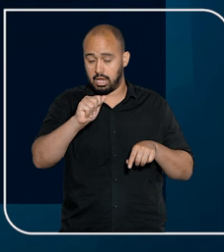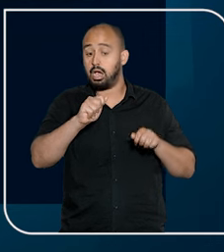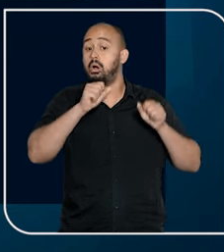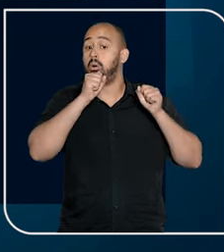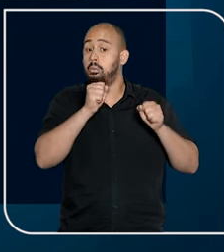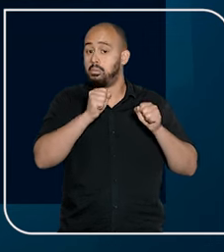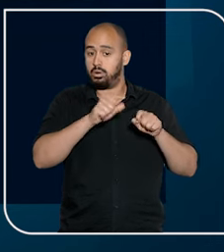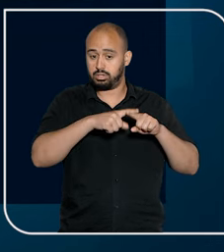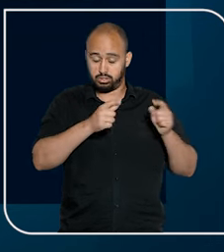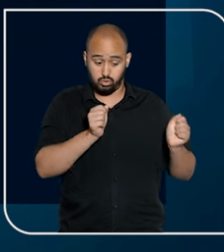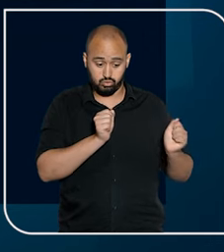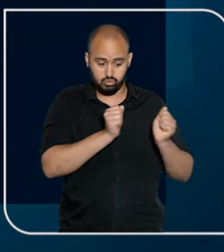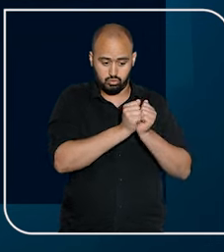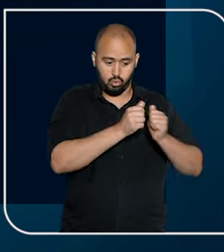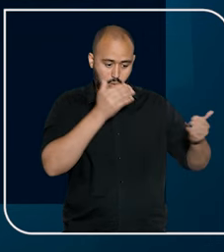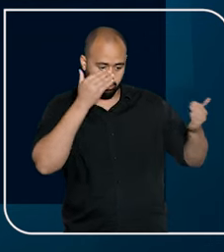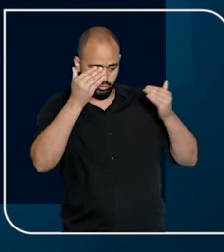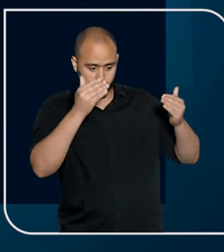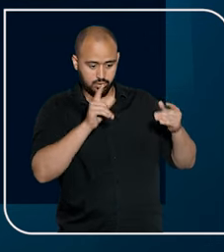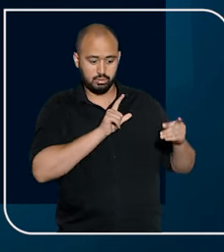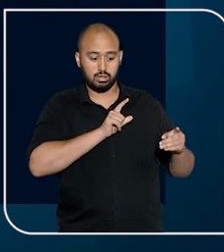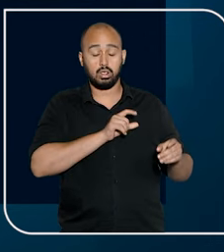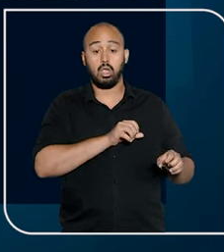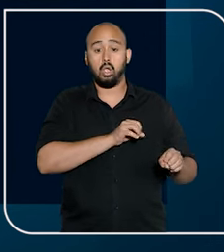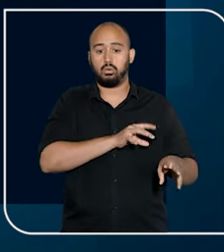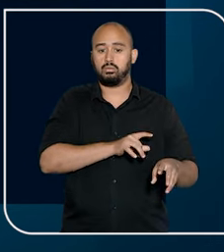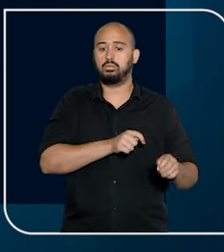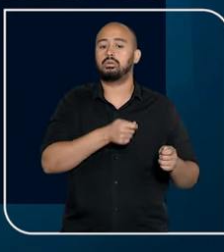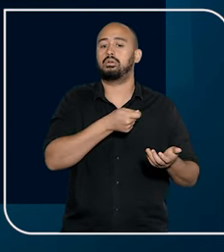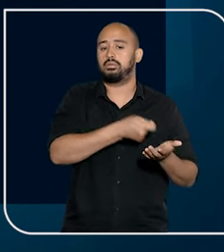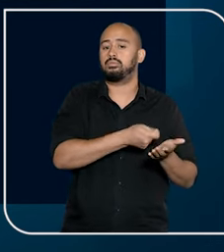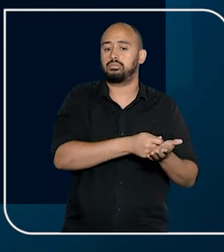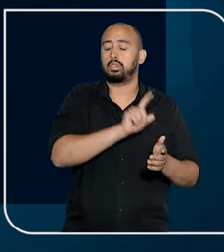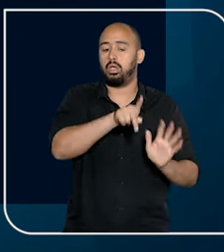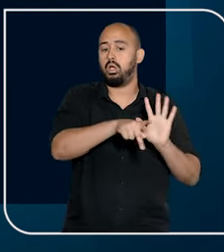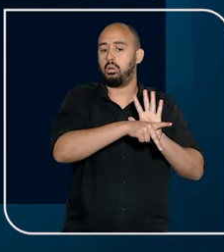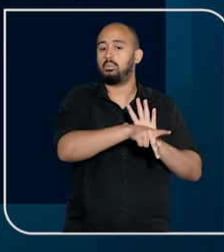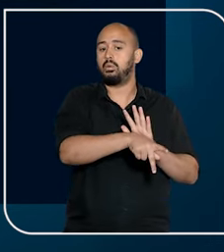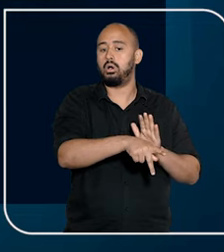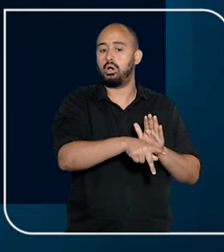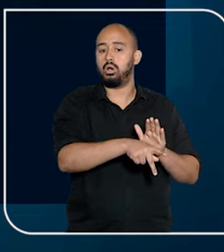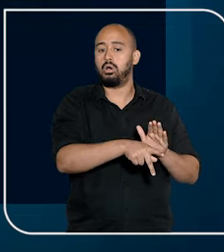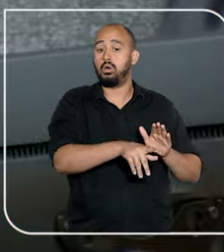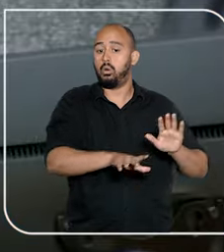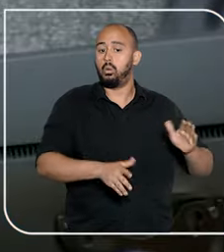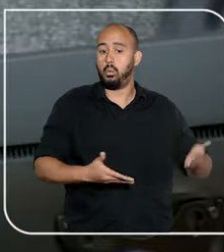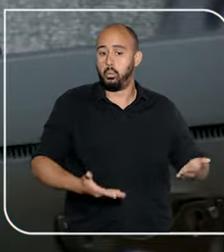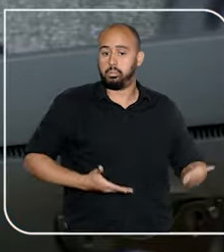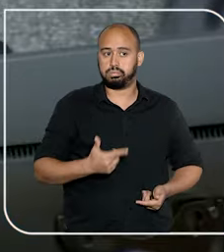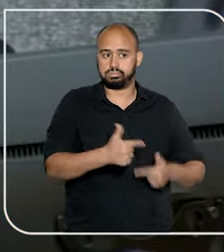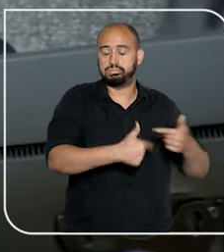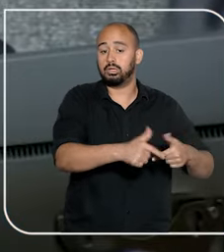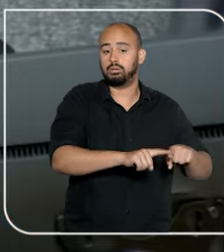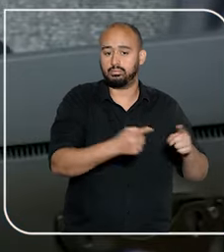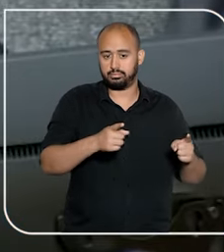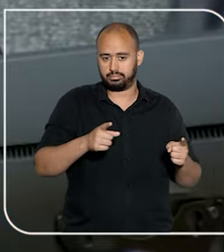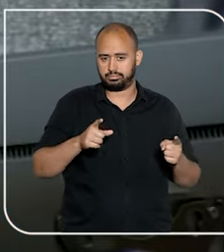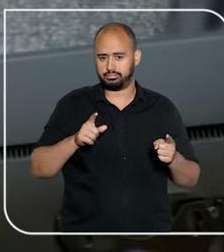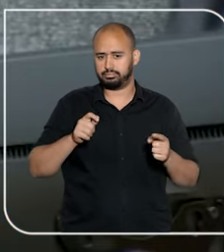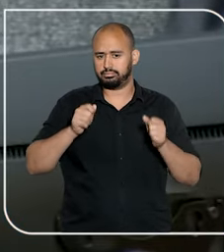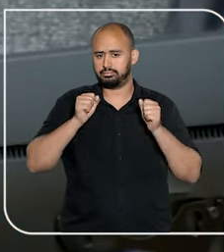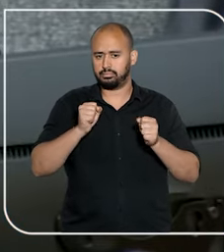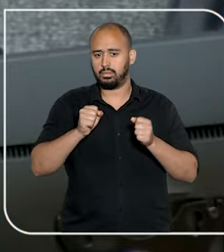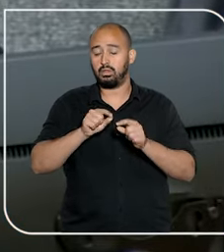profissionais da saúde, que a psicopedagogia se configura como efetiva prestação de serviço de assistência à saúde,